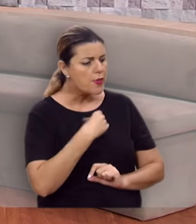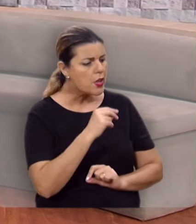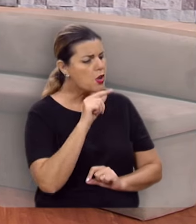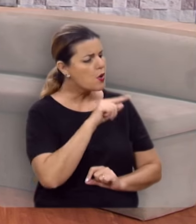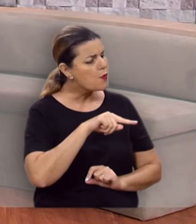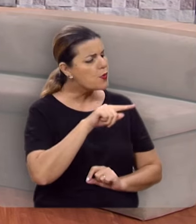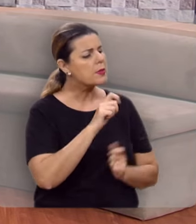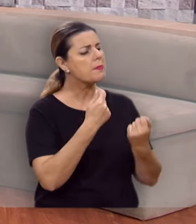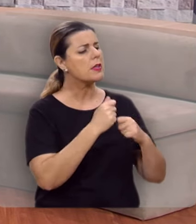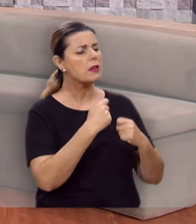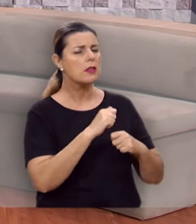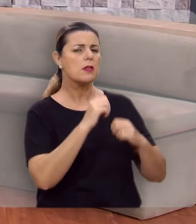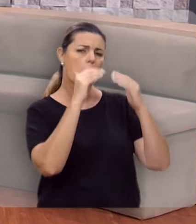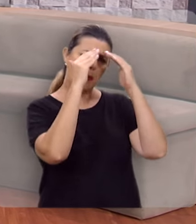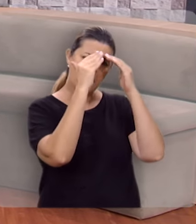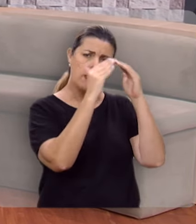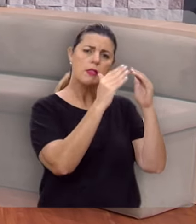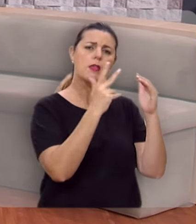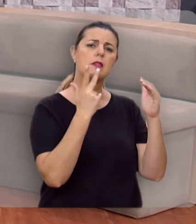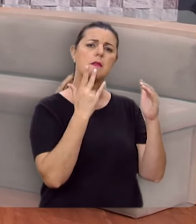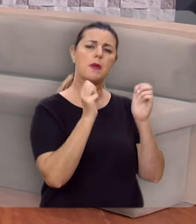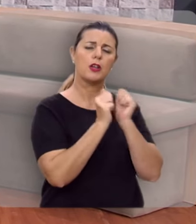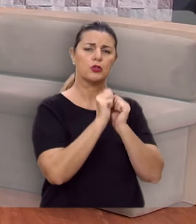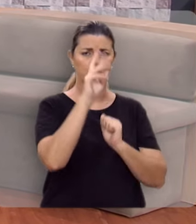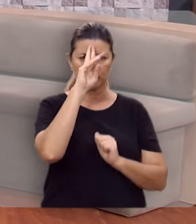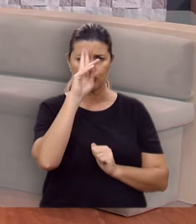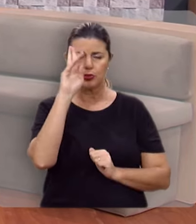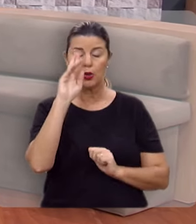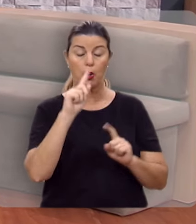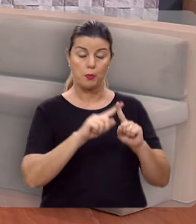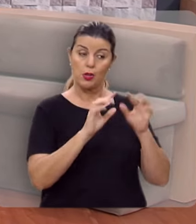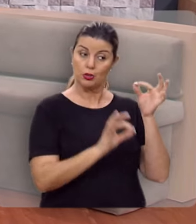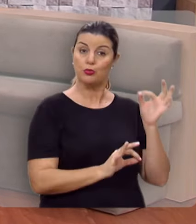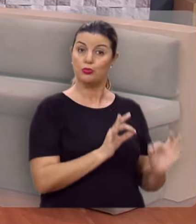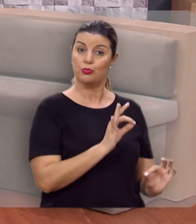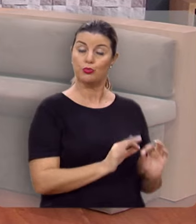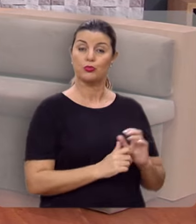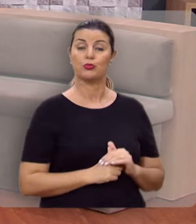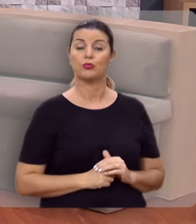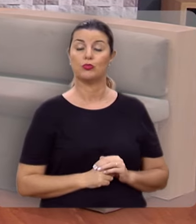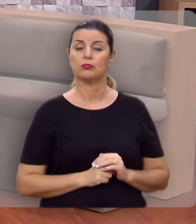obedecei a vossos pais no Senhor, pois isso é justo.